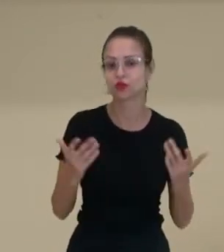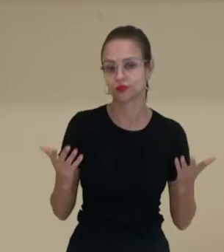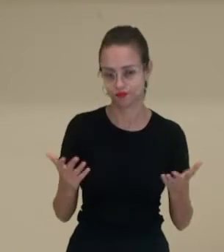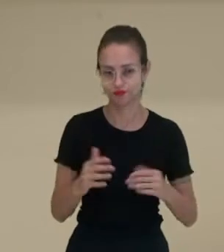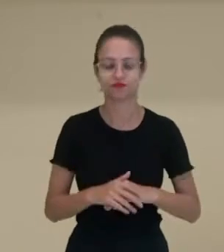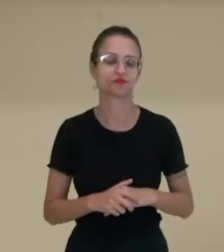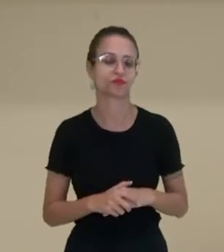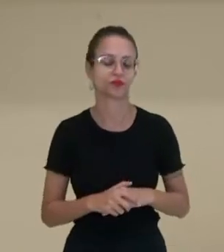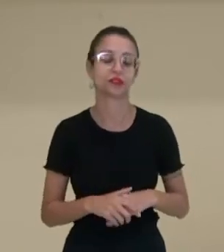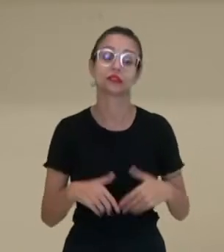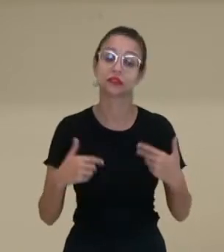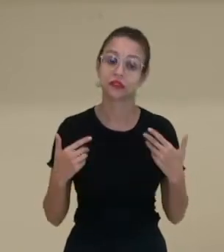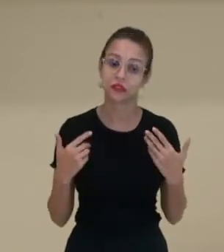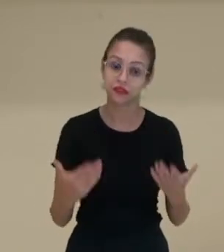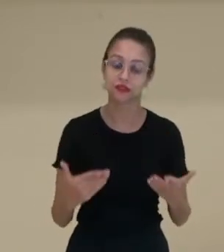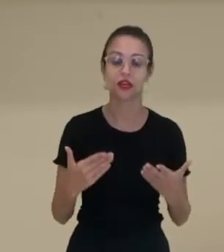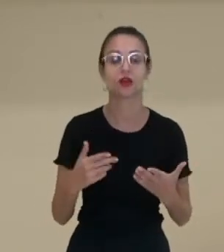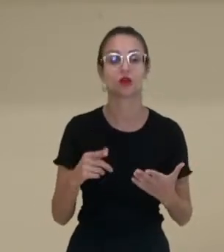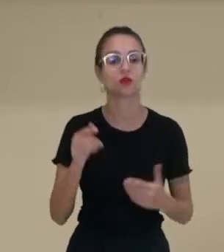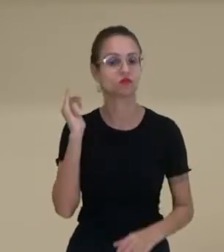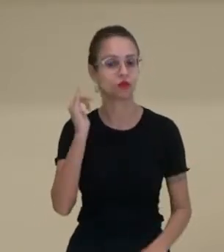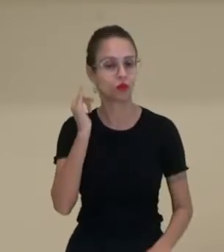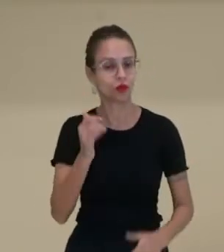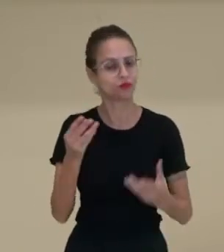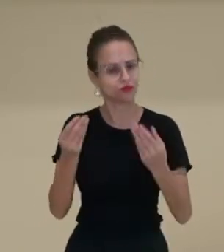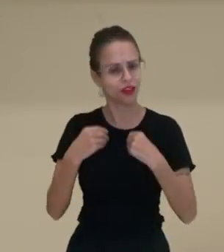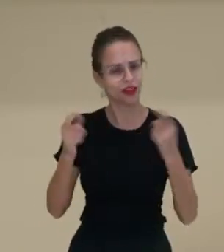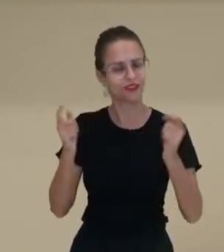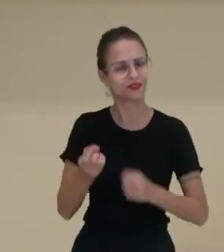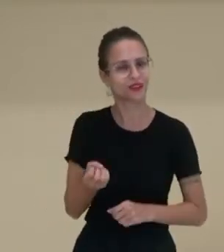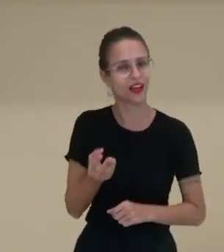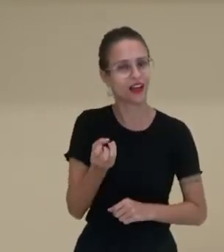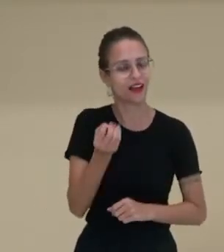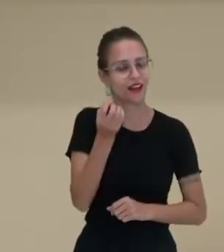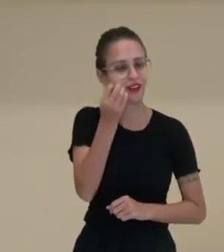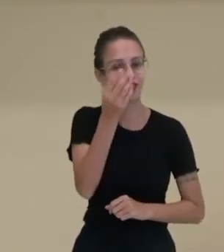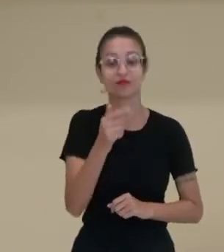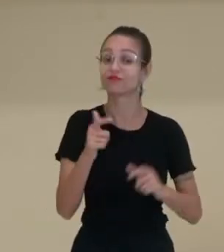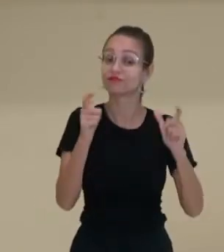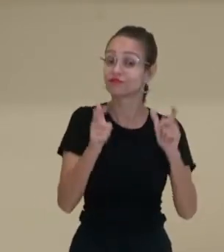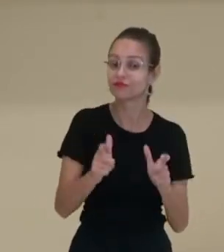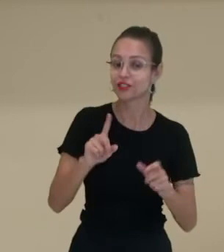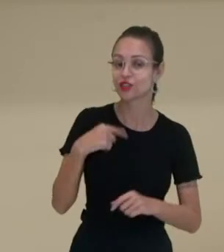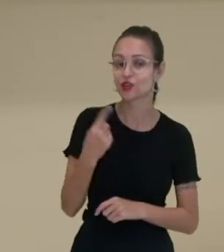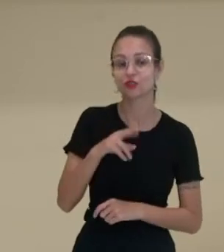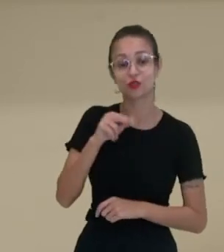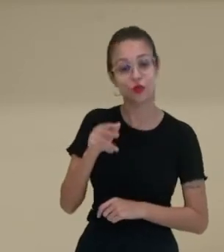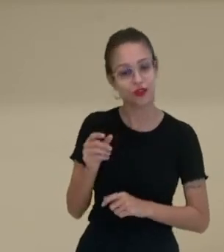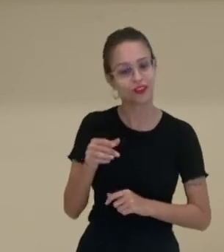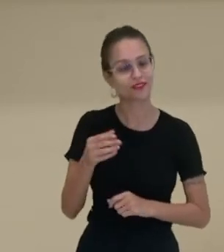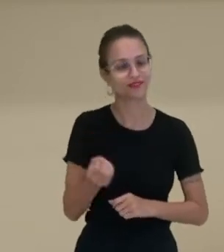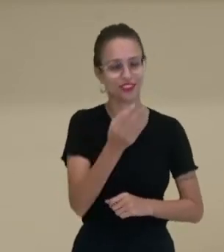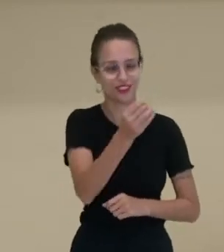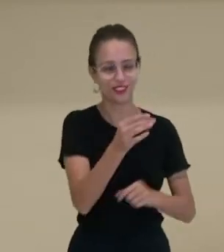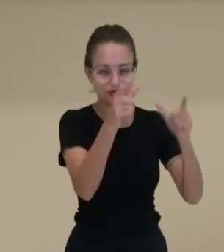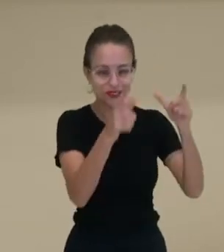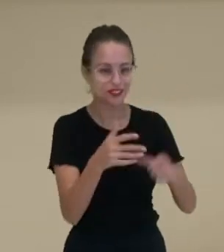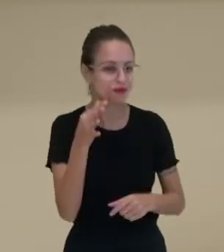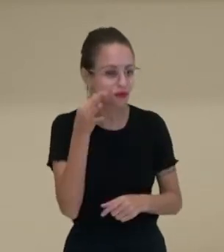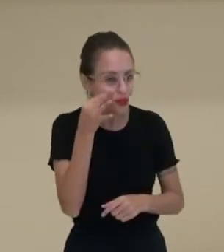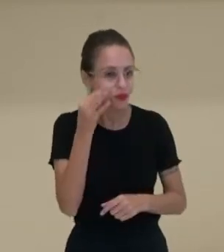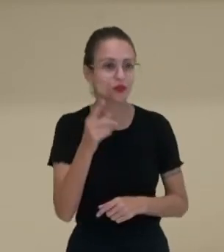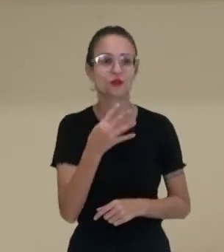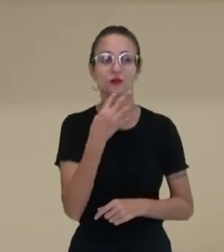cenários, né? Então, o conto nos permite viajar para lugares nos quais nós nunca viajamos, né? A gente não